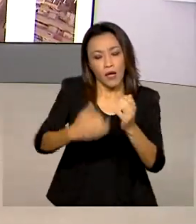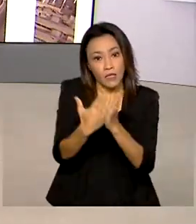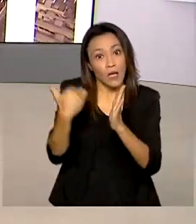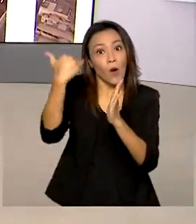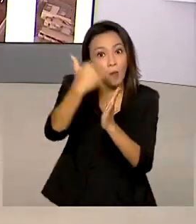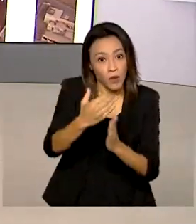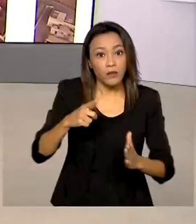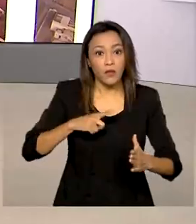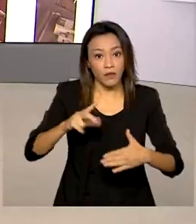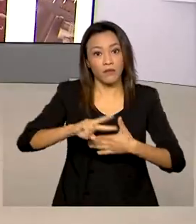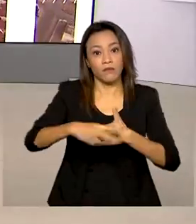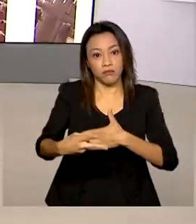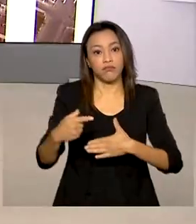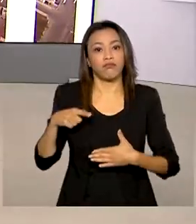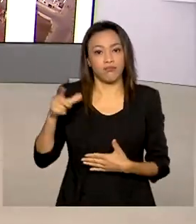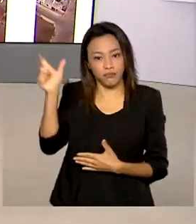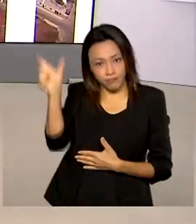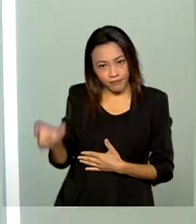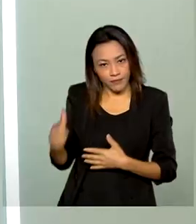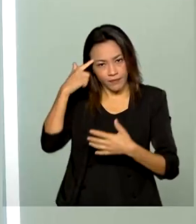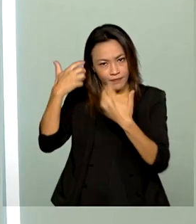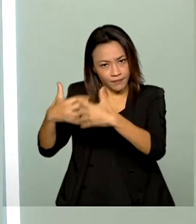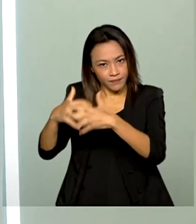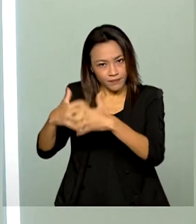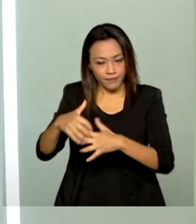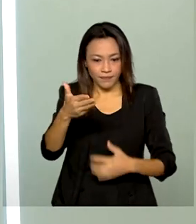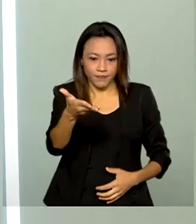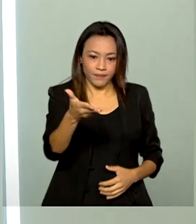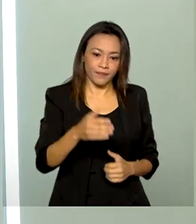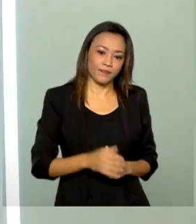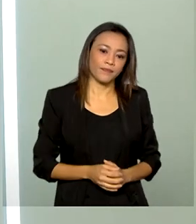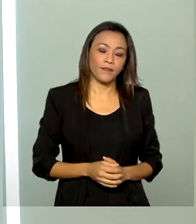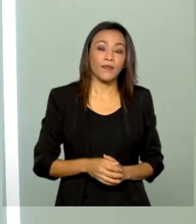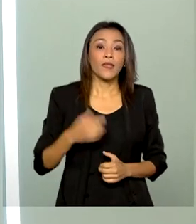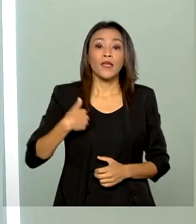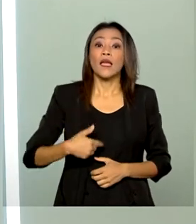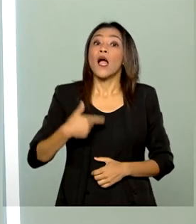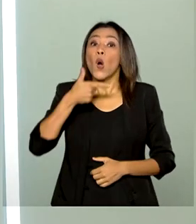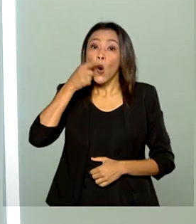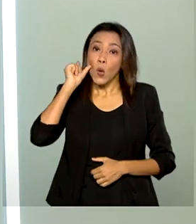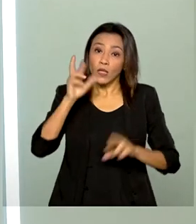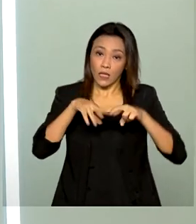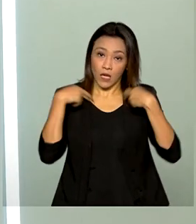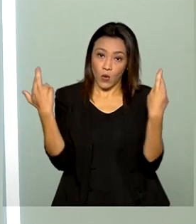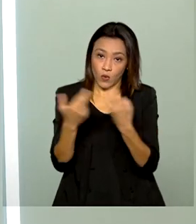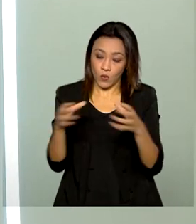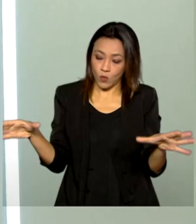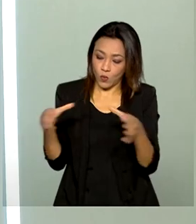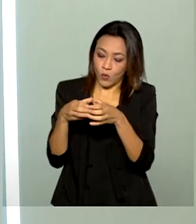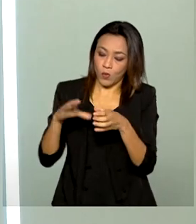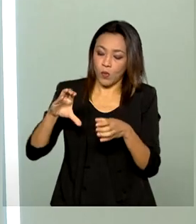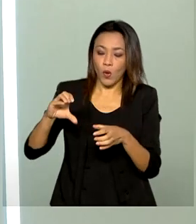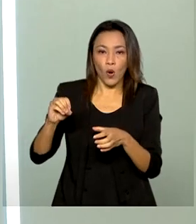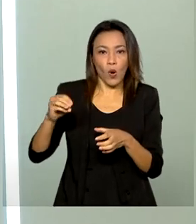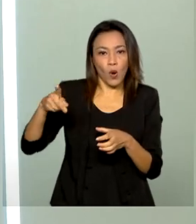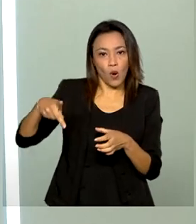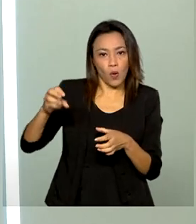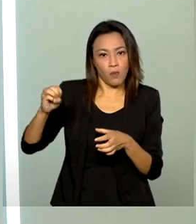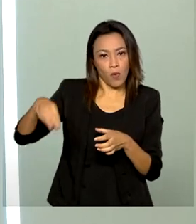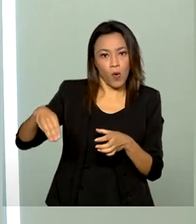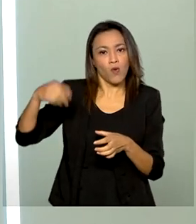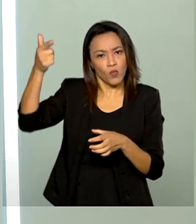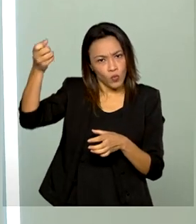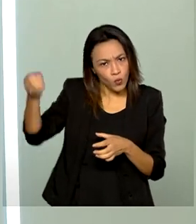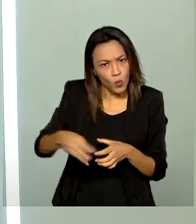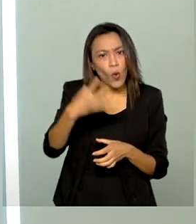são analisados por Ricardo Caldas. Na reunião do Copom, corrida ontem, foi decidido um novo aumento na taxa,